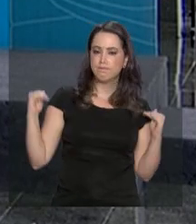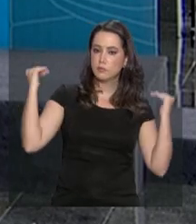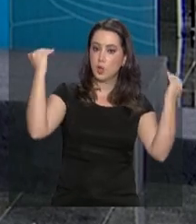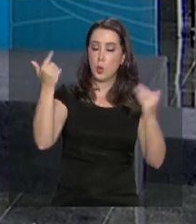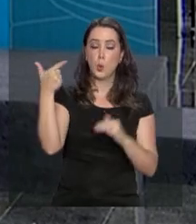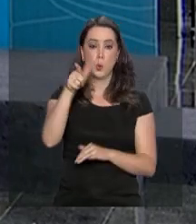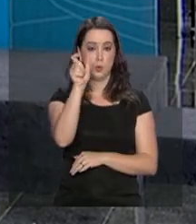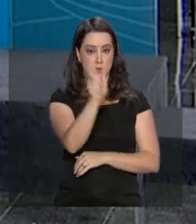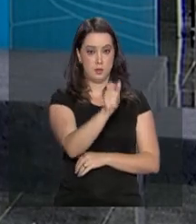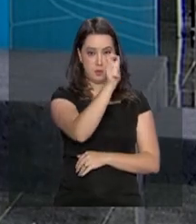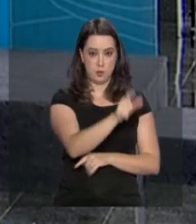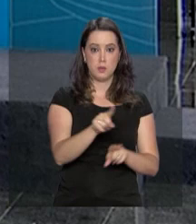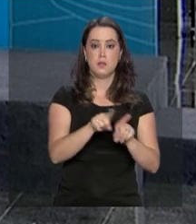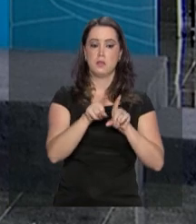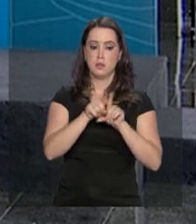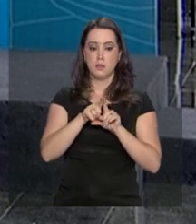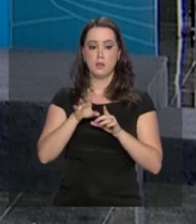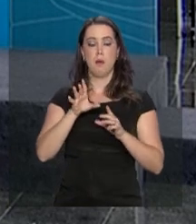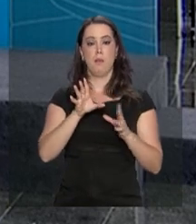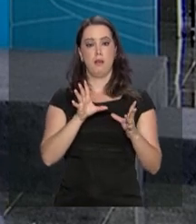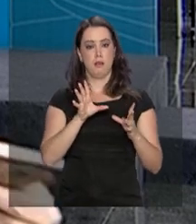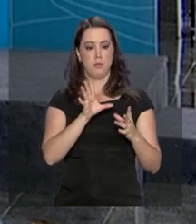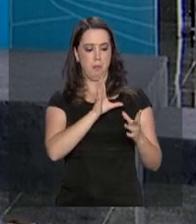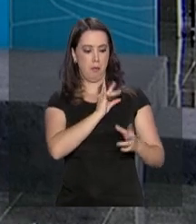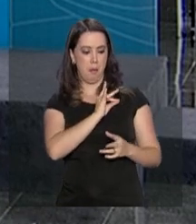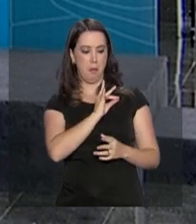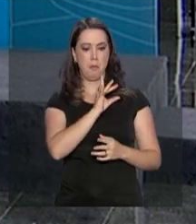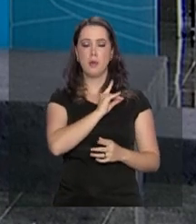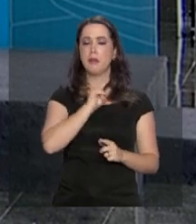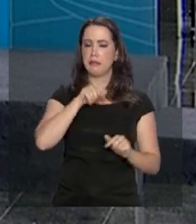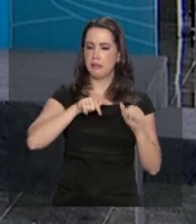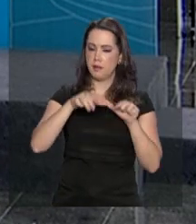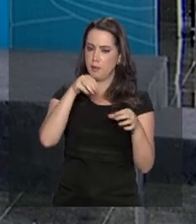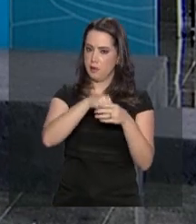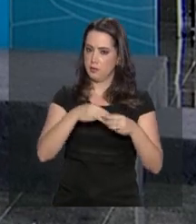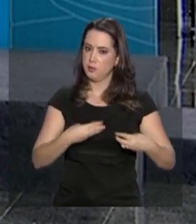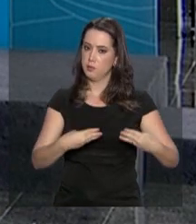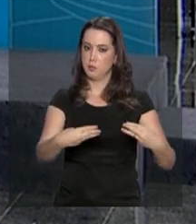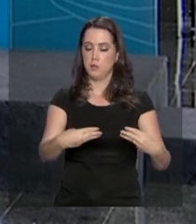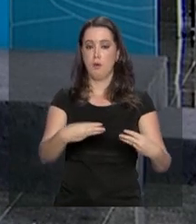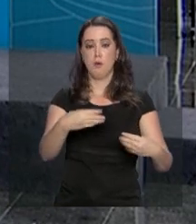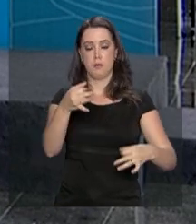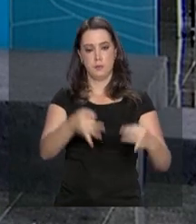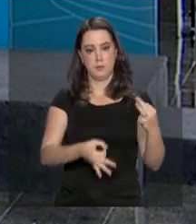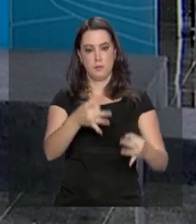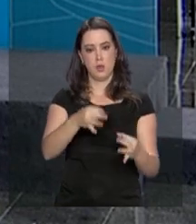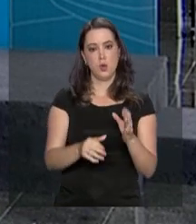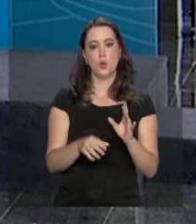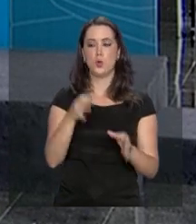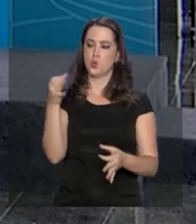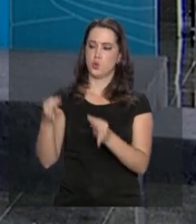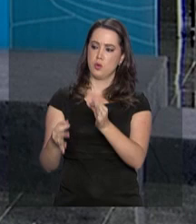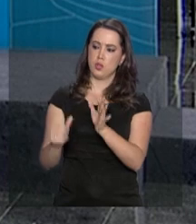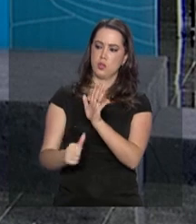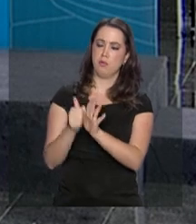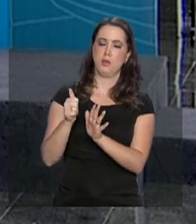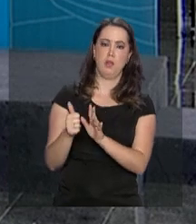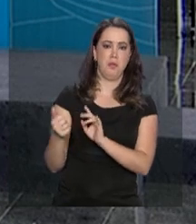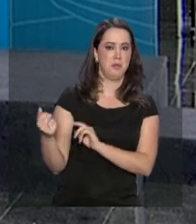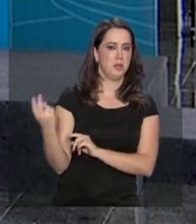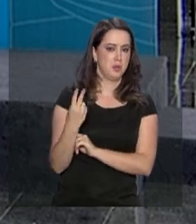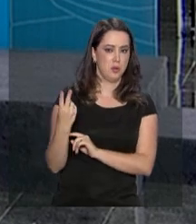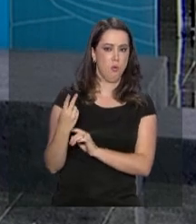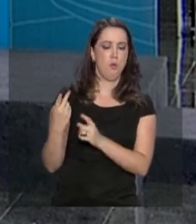pessoas receberam condecorações. São pessoas, funcionários de carreira aqui do Ministério da Justiça, juízes de primeira, segunda instância,